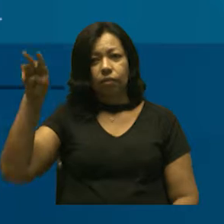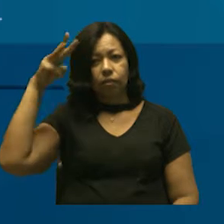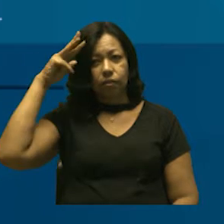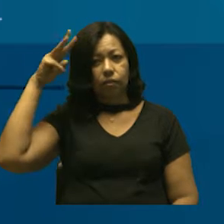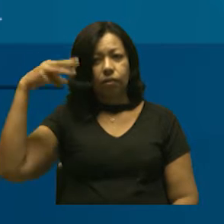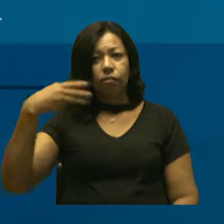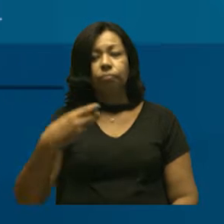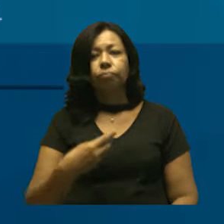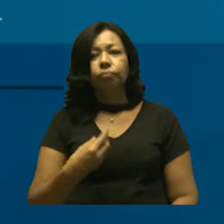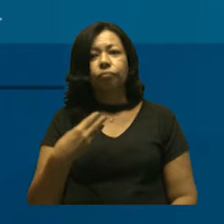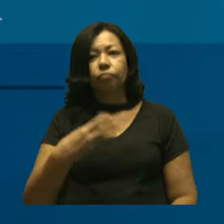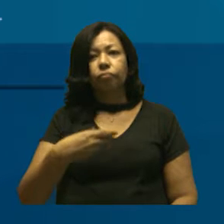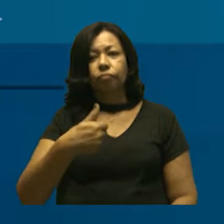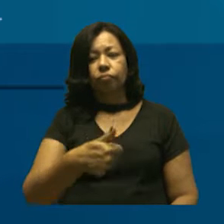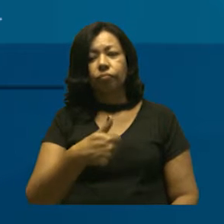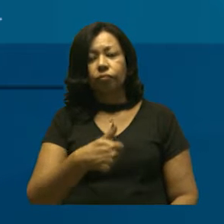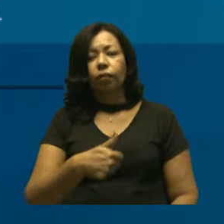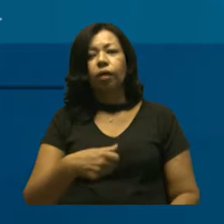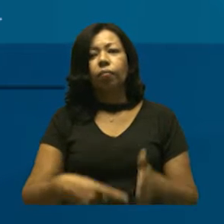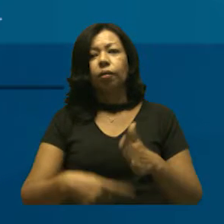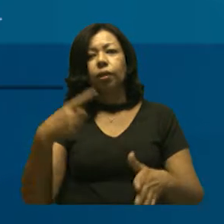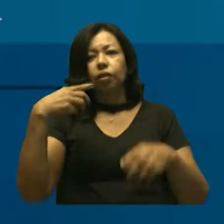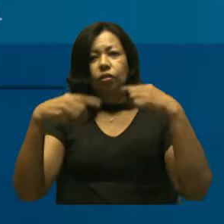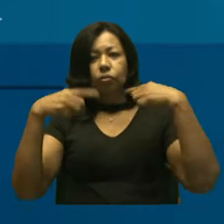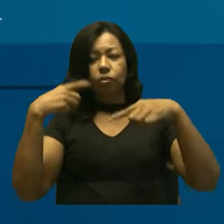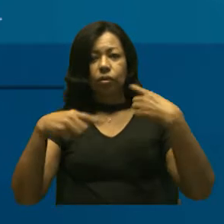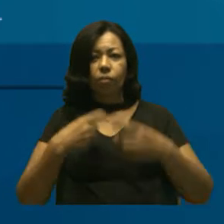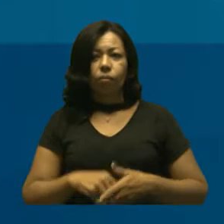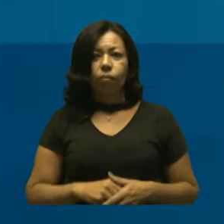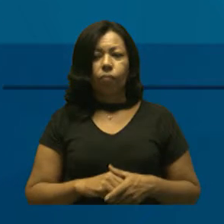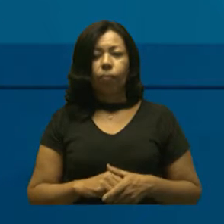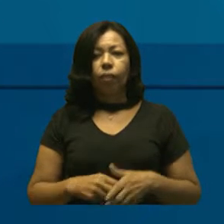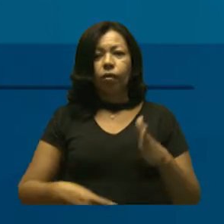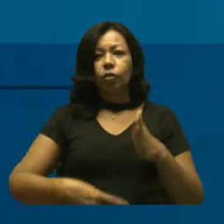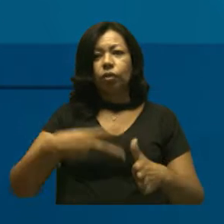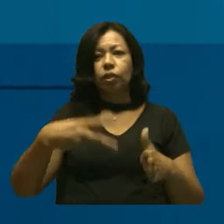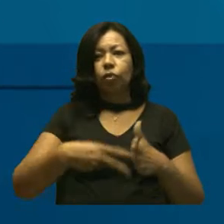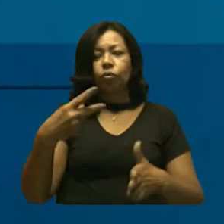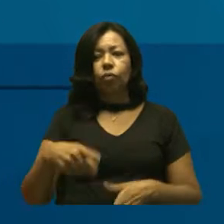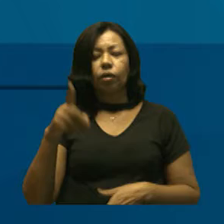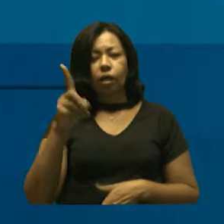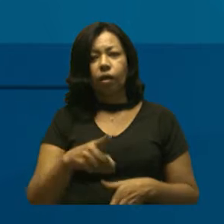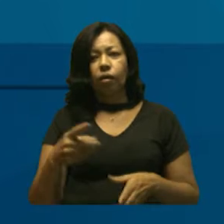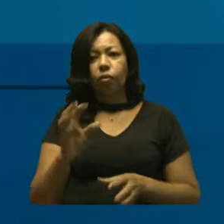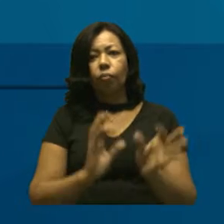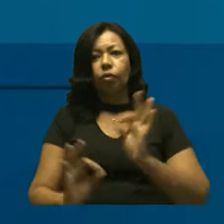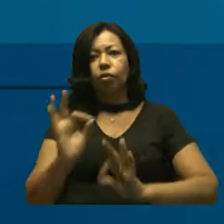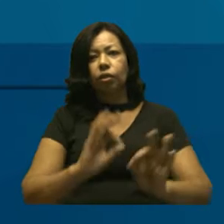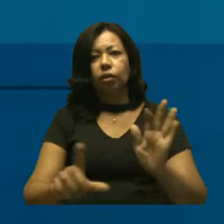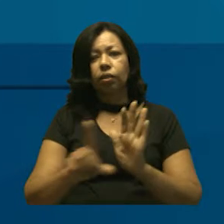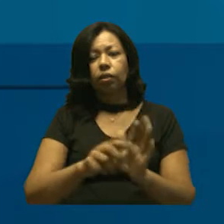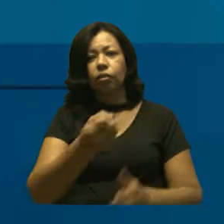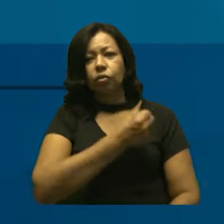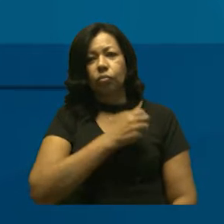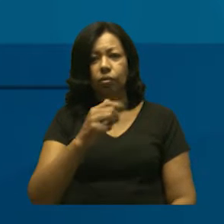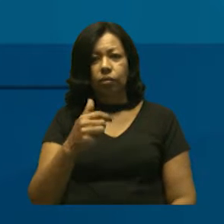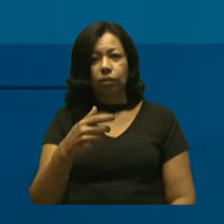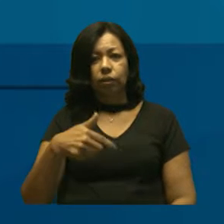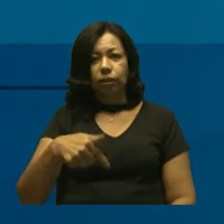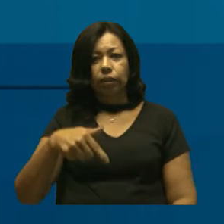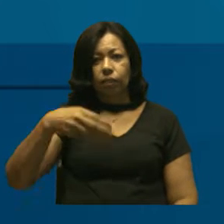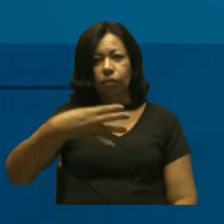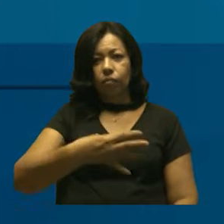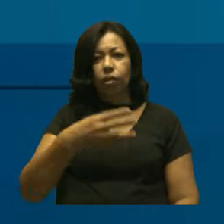2020 e está em primeira discussão. O segundo item é o projeto de lei de nº 74,